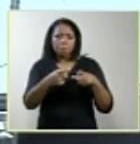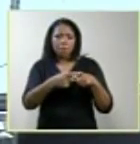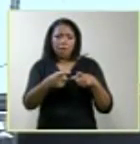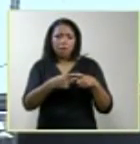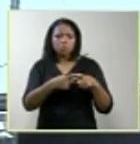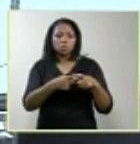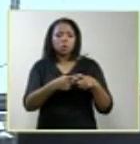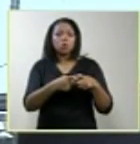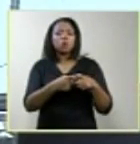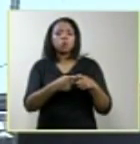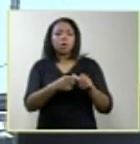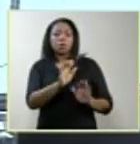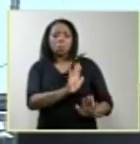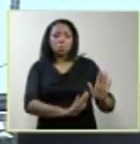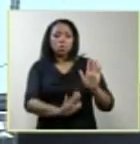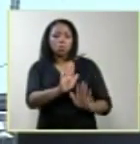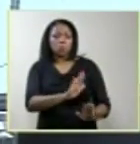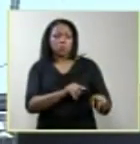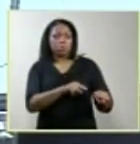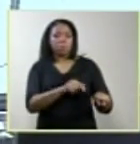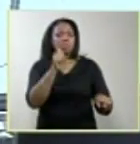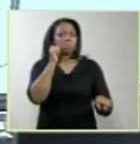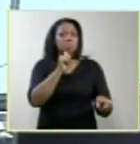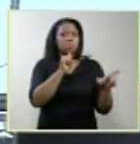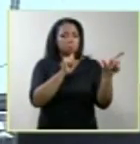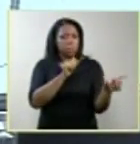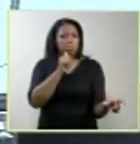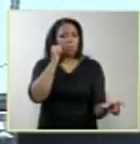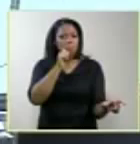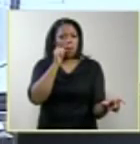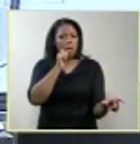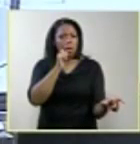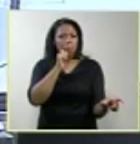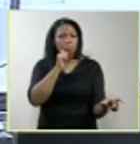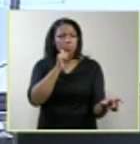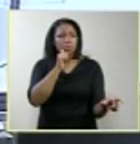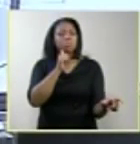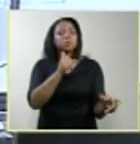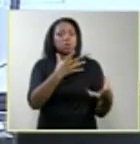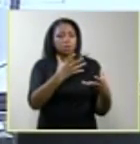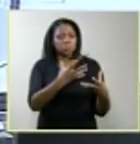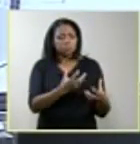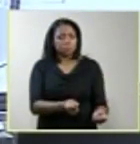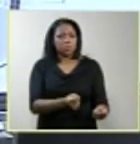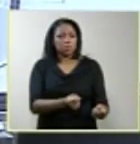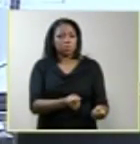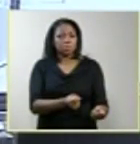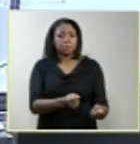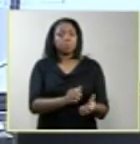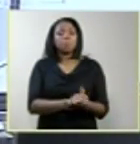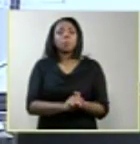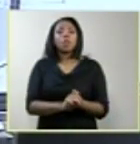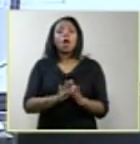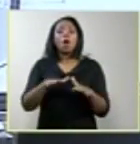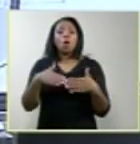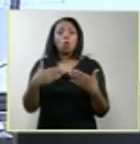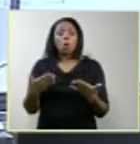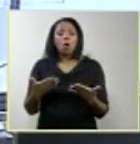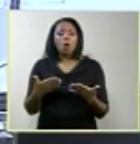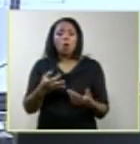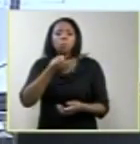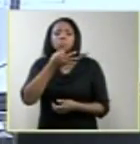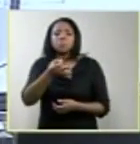que é o seu cuidador, ele deve atender essa solicitação. Qual é a posição das sociedades